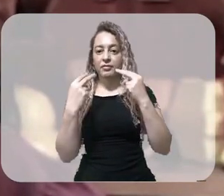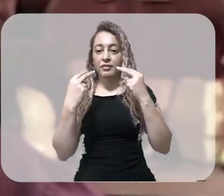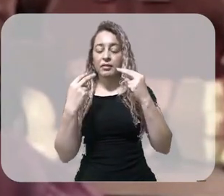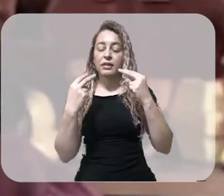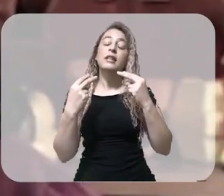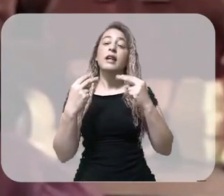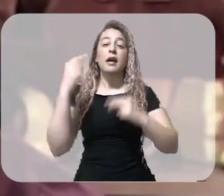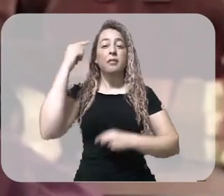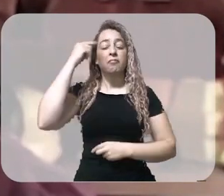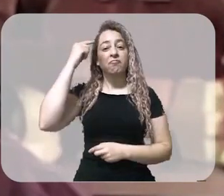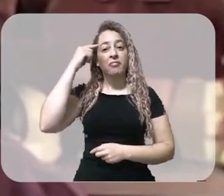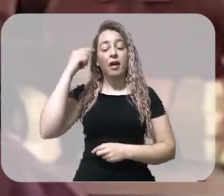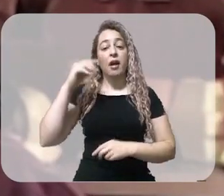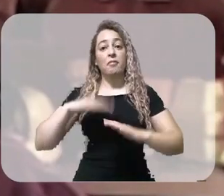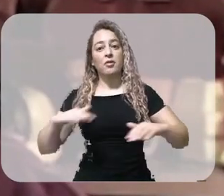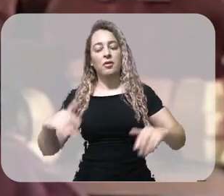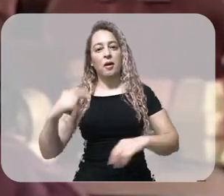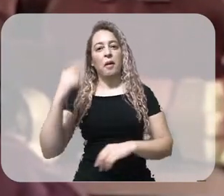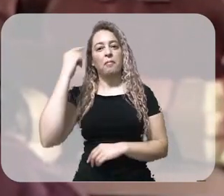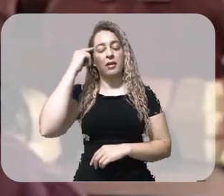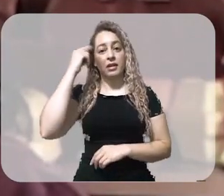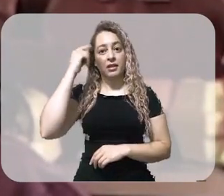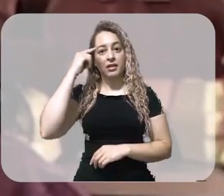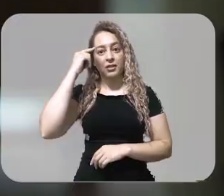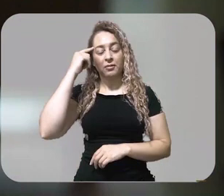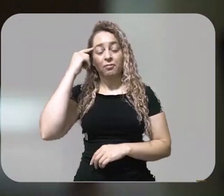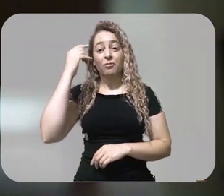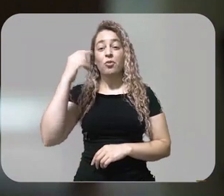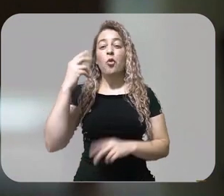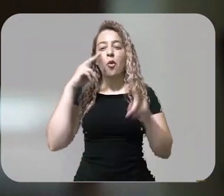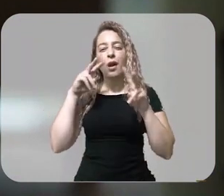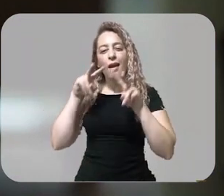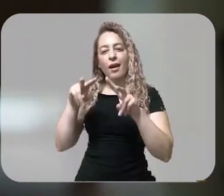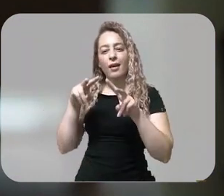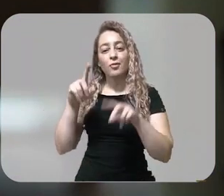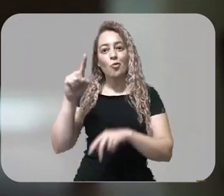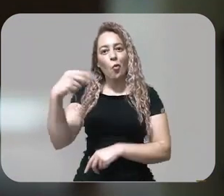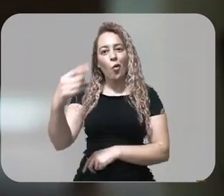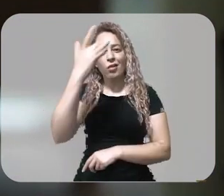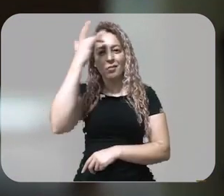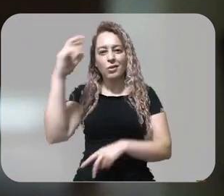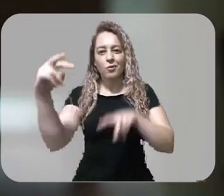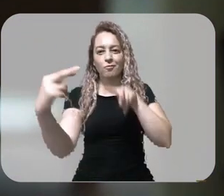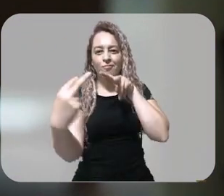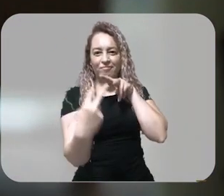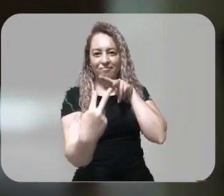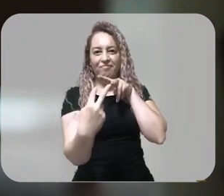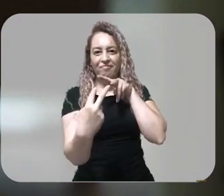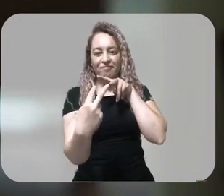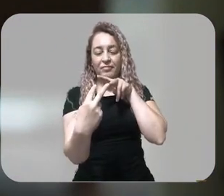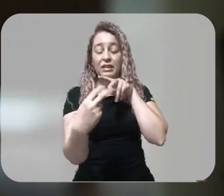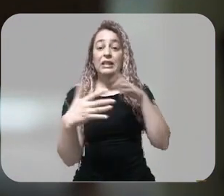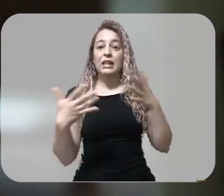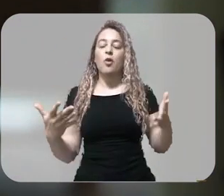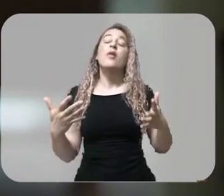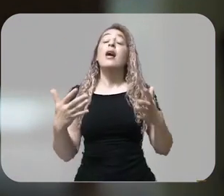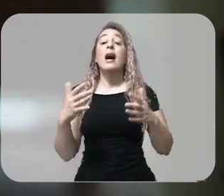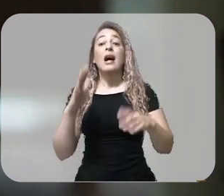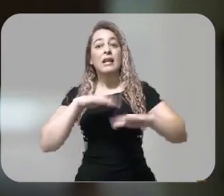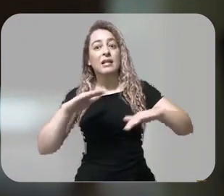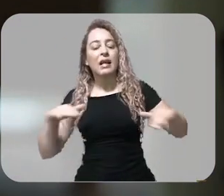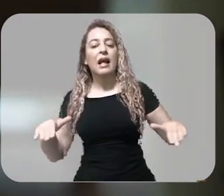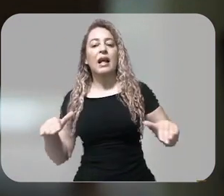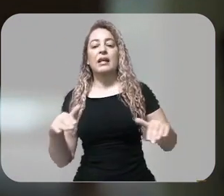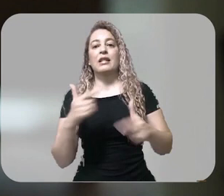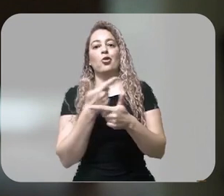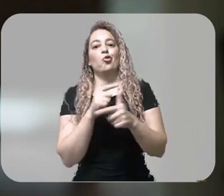olhando para o rosto de uma outra pessoa na tela... As crianças típicas, elas olham para o T, os